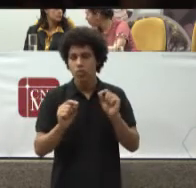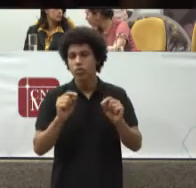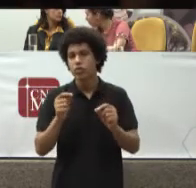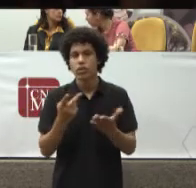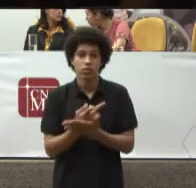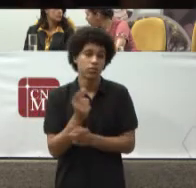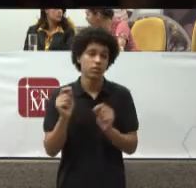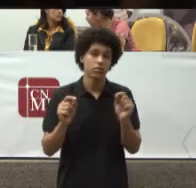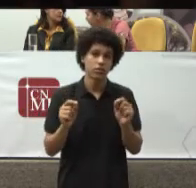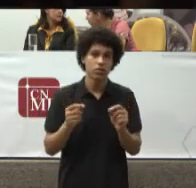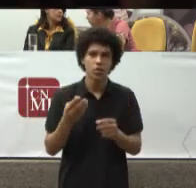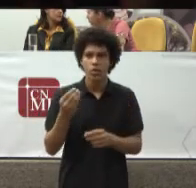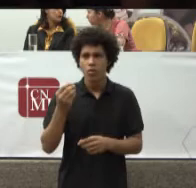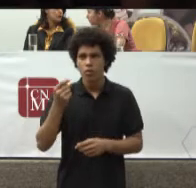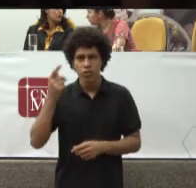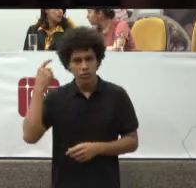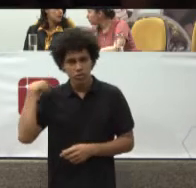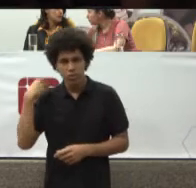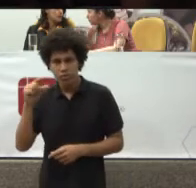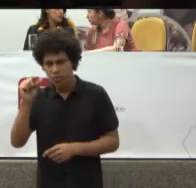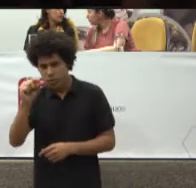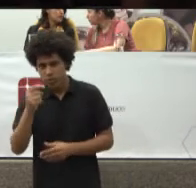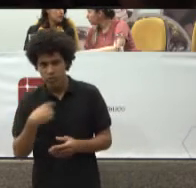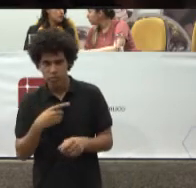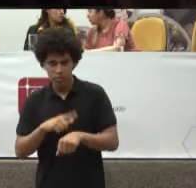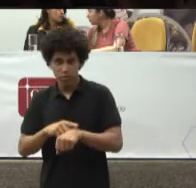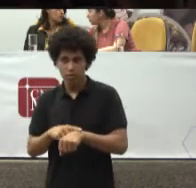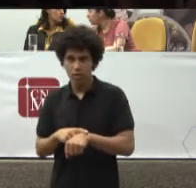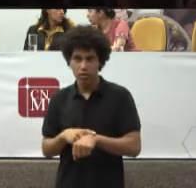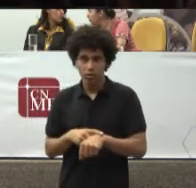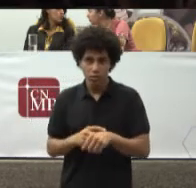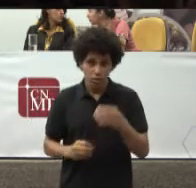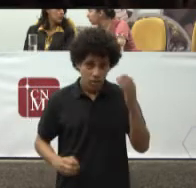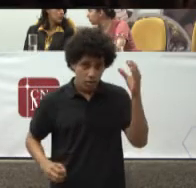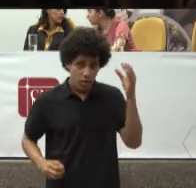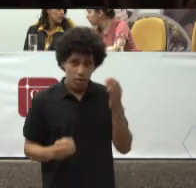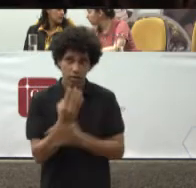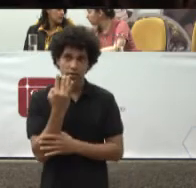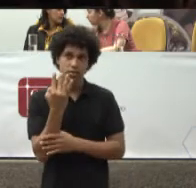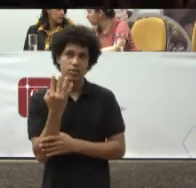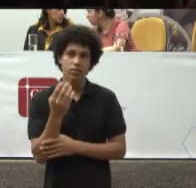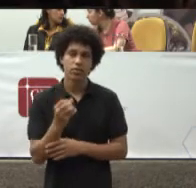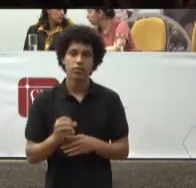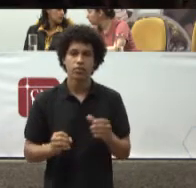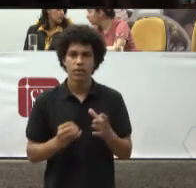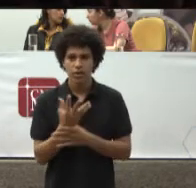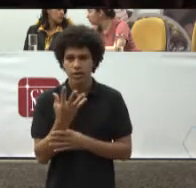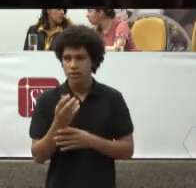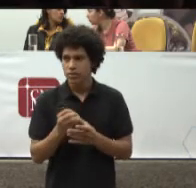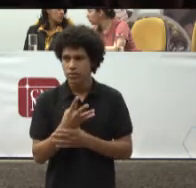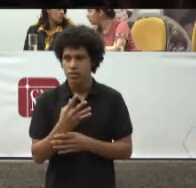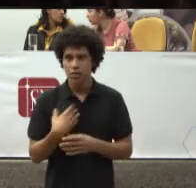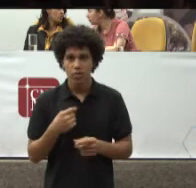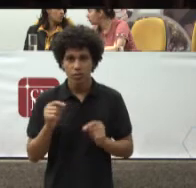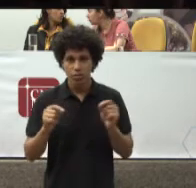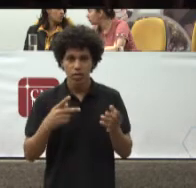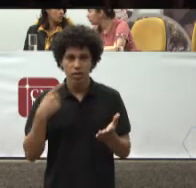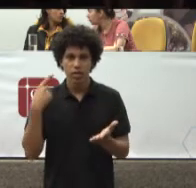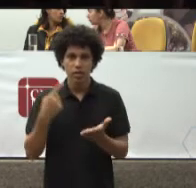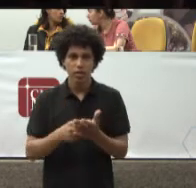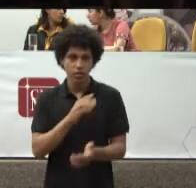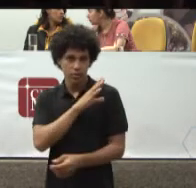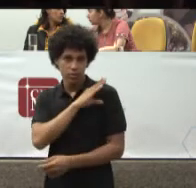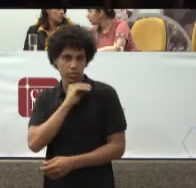Nós tivemos A criação Dessa comissão Extraordinária De aperfeiçoamento E fomento Da atuação Do MP Na área Da